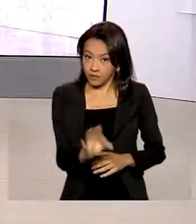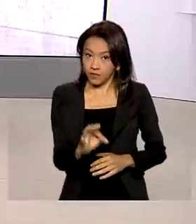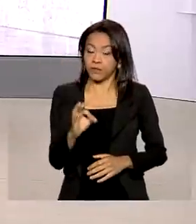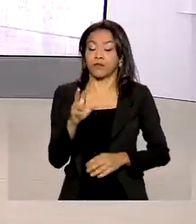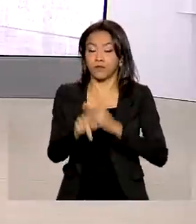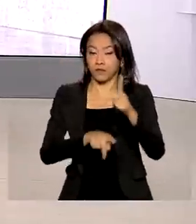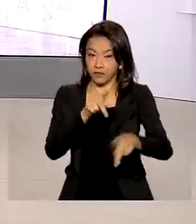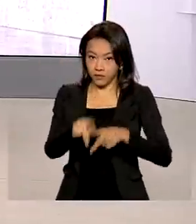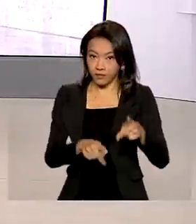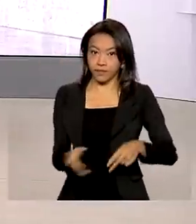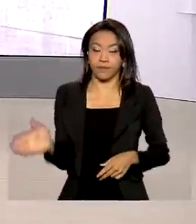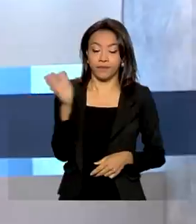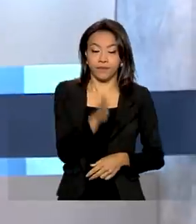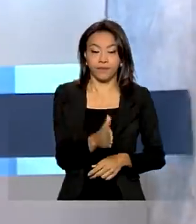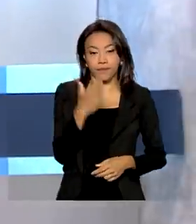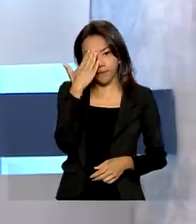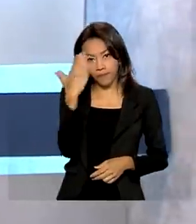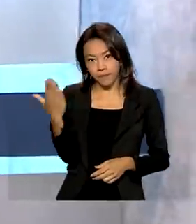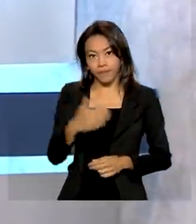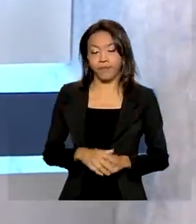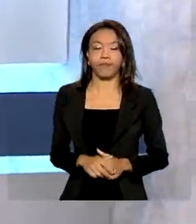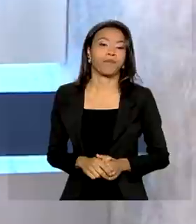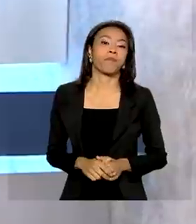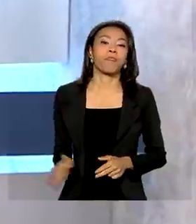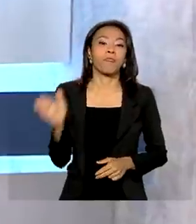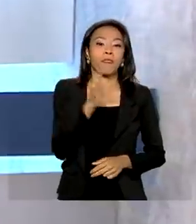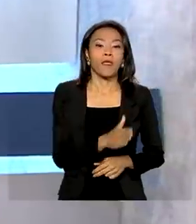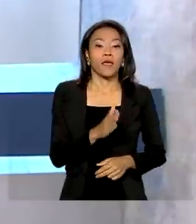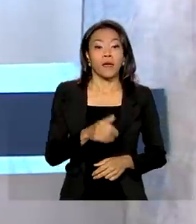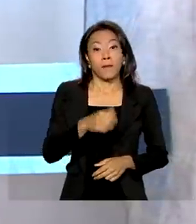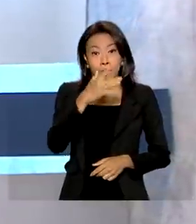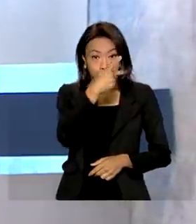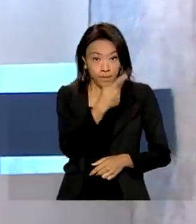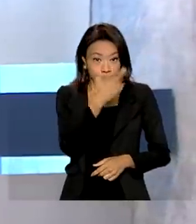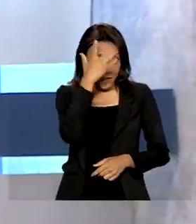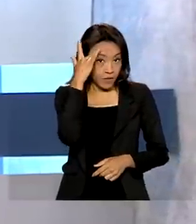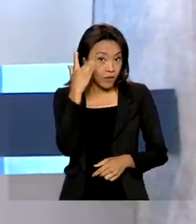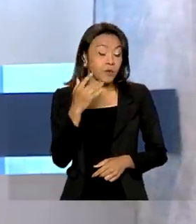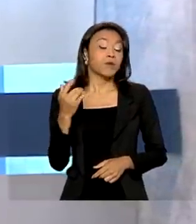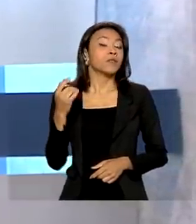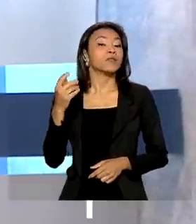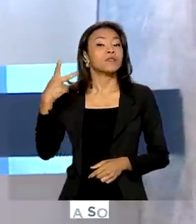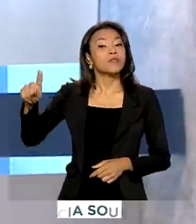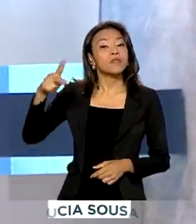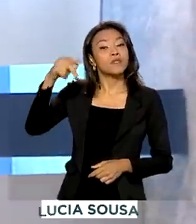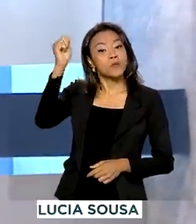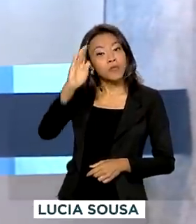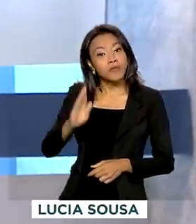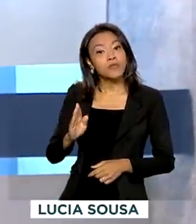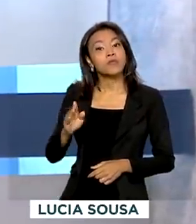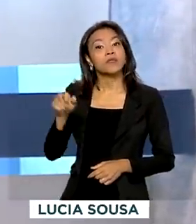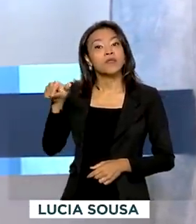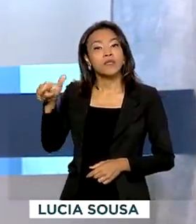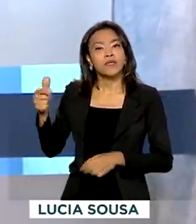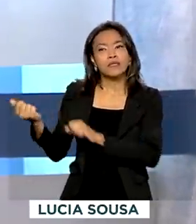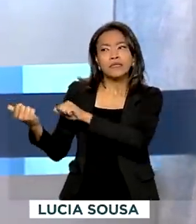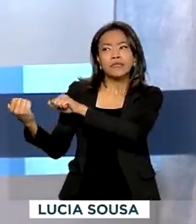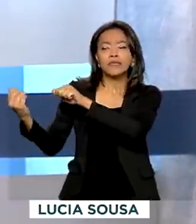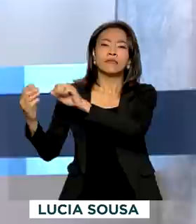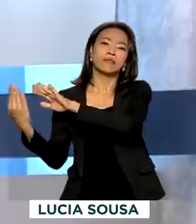Glauco, obrigada pelas informações. E brasileiros que conseguem sair da Ucrânia estão sendo recebidos por